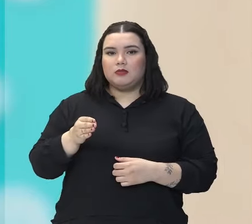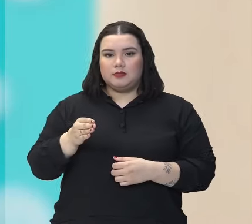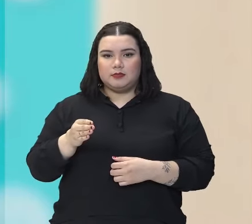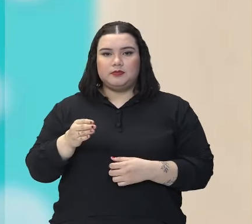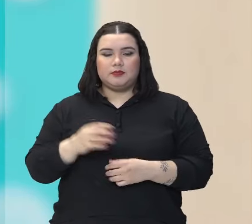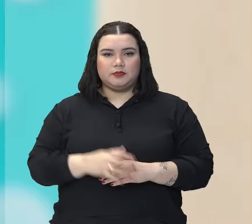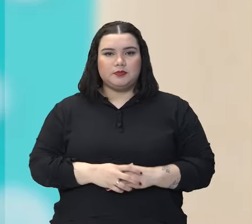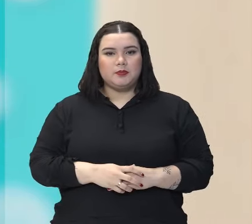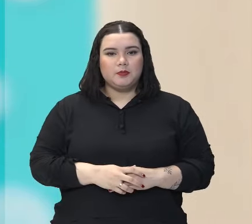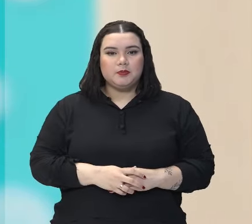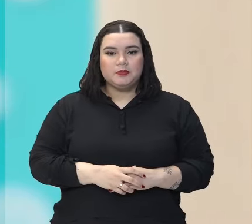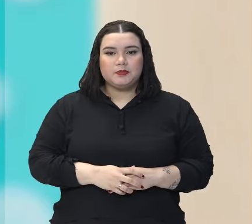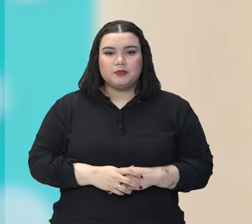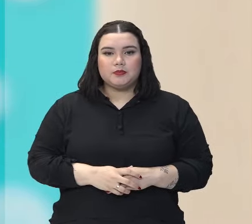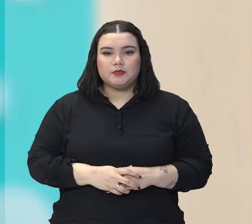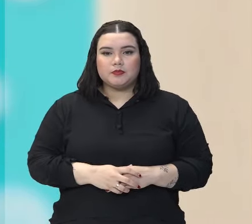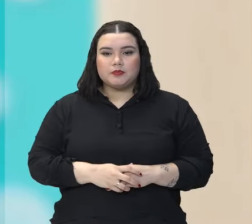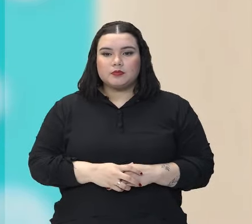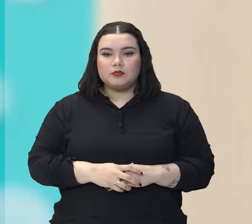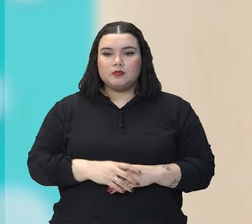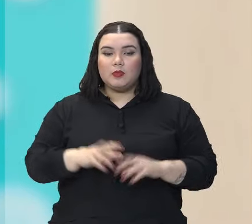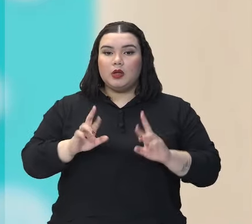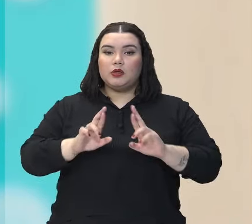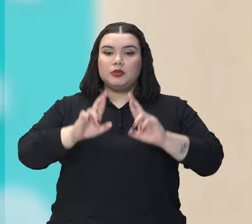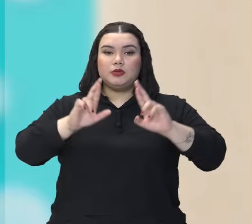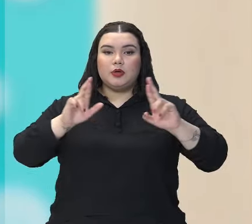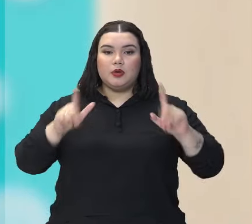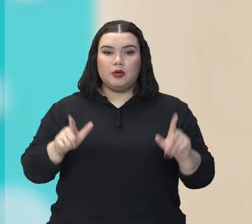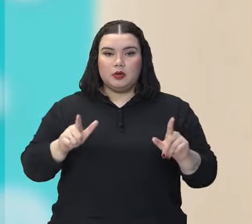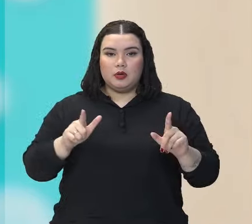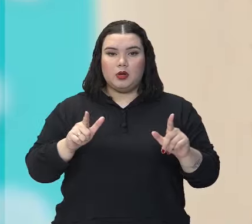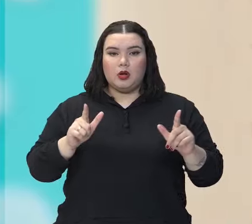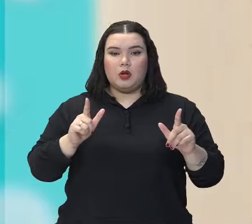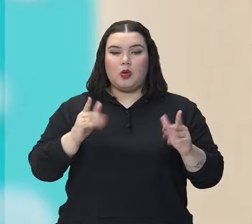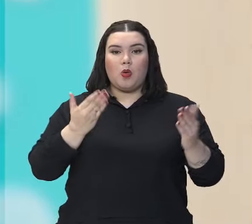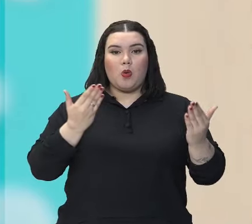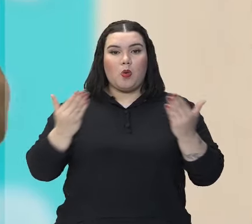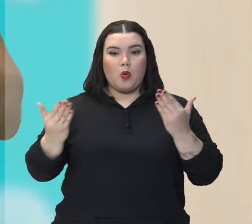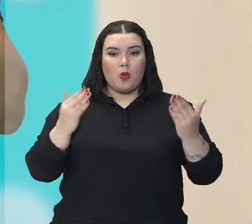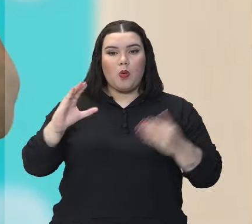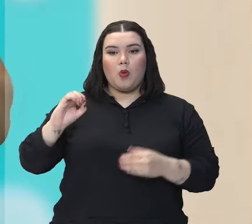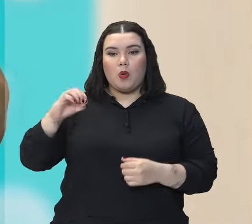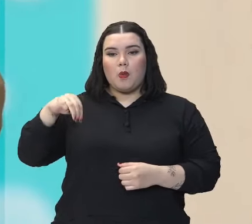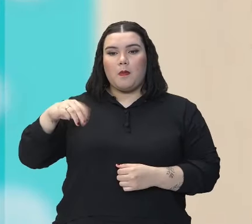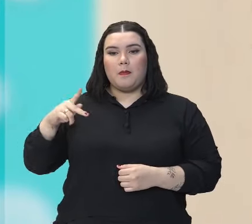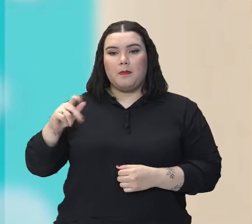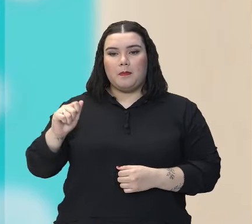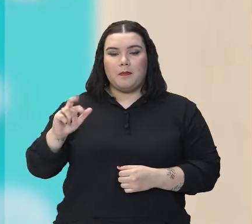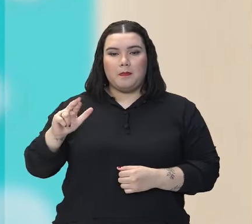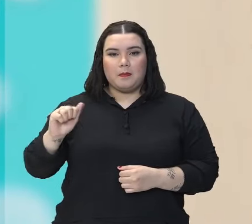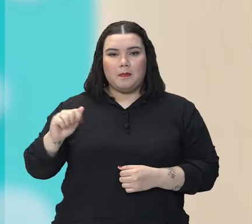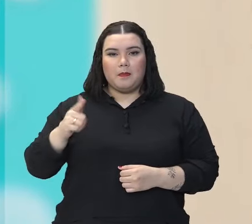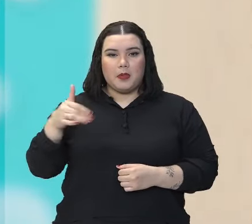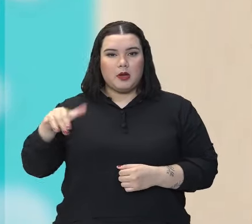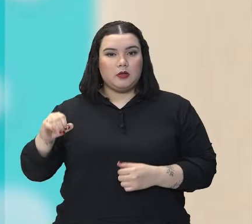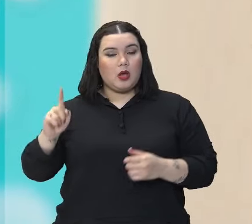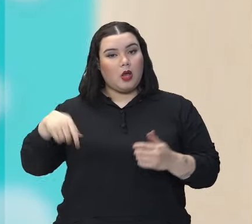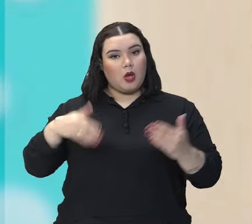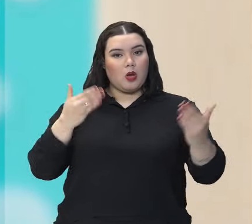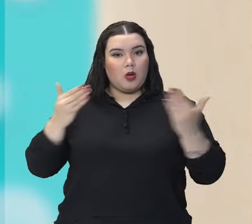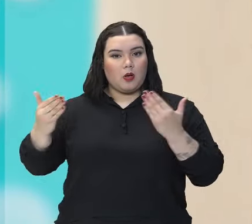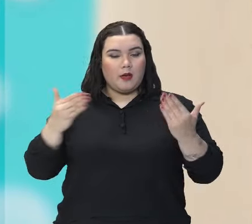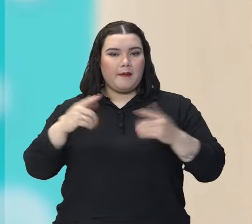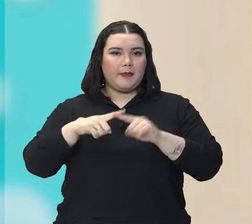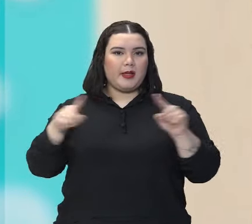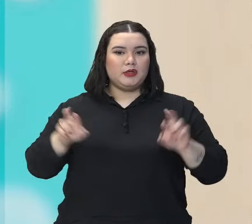implícita. É diferente da comparação também. Que no nome já diz, está comparando. Mas